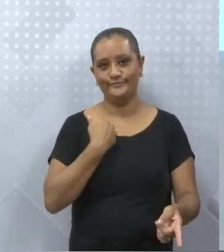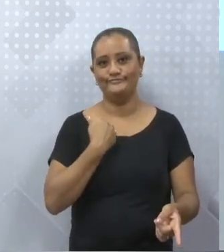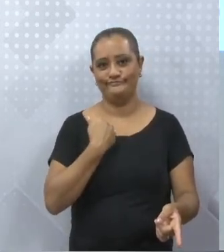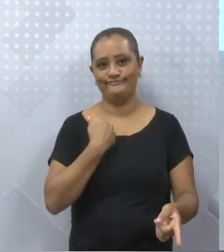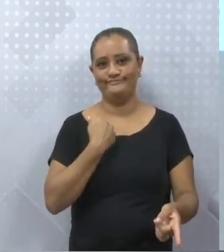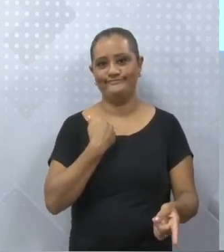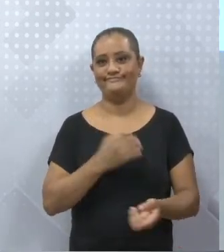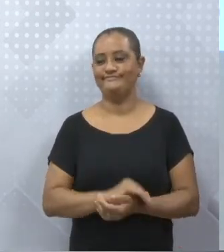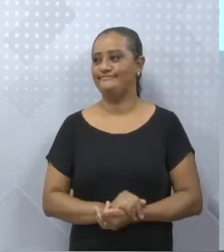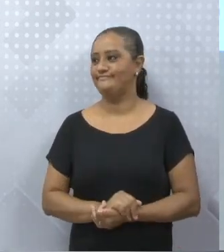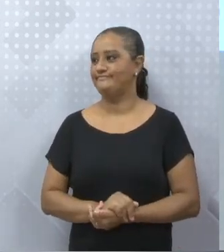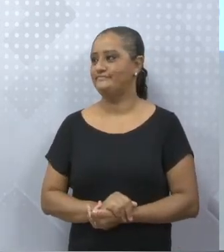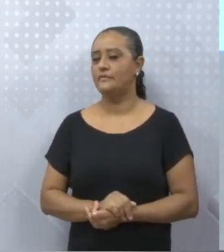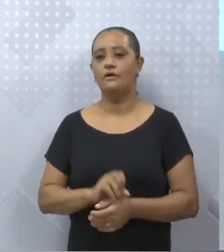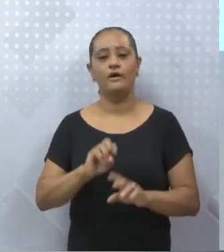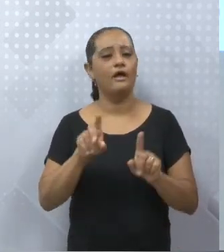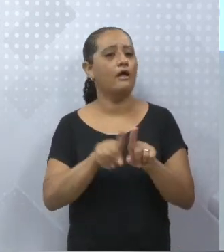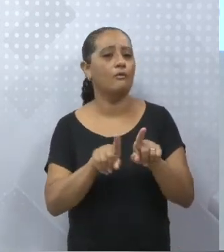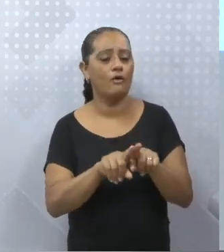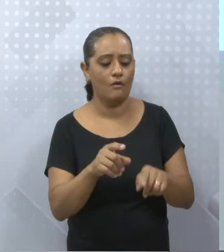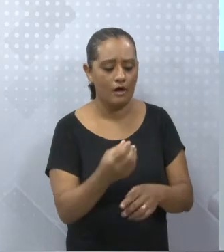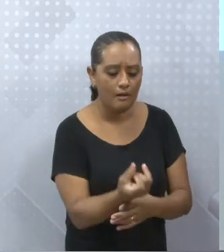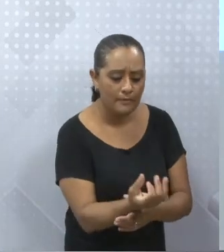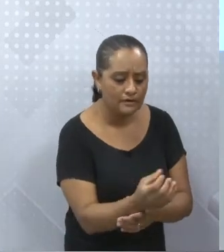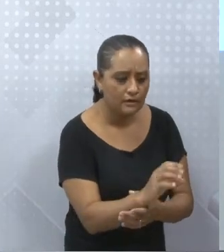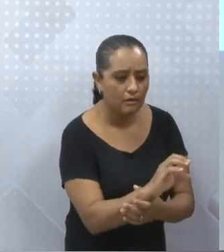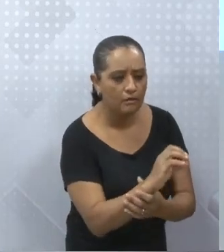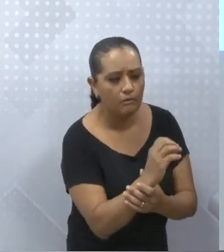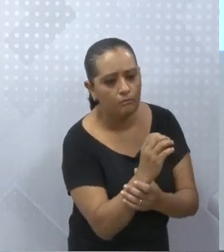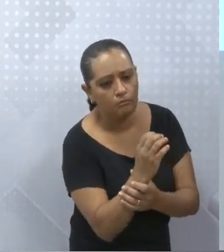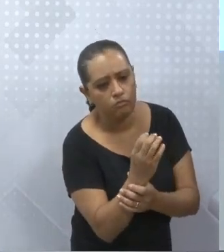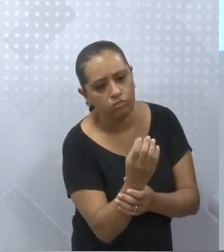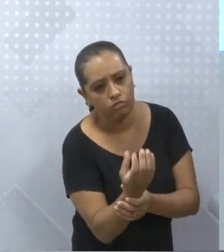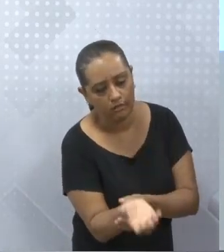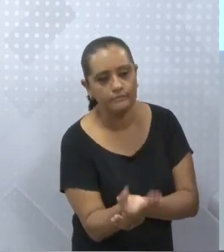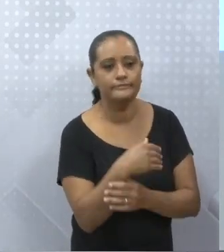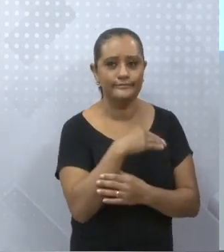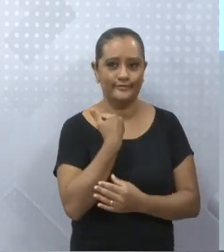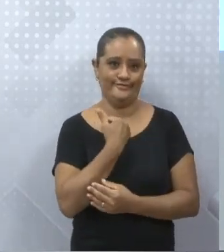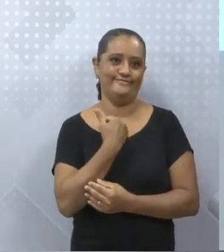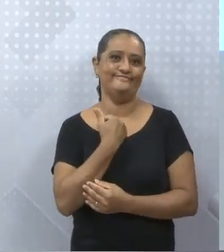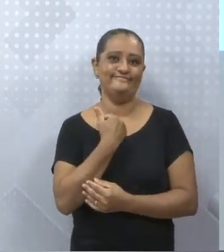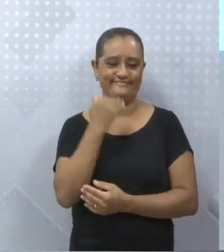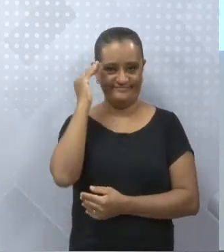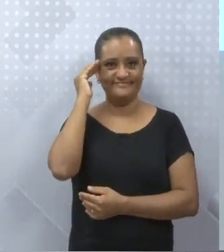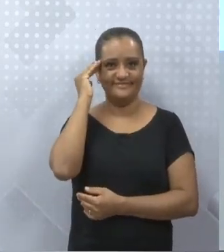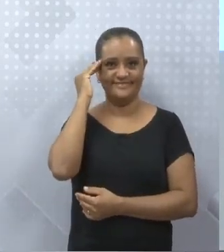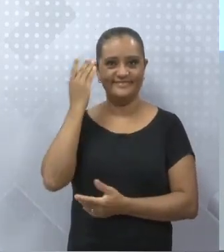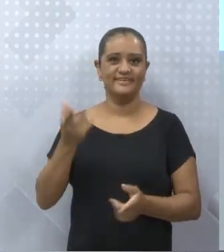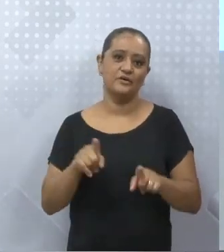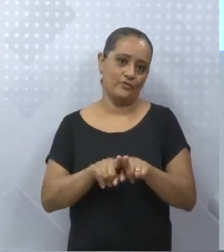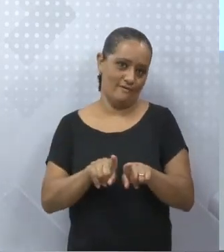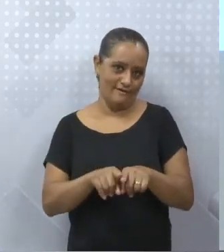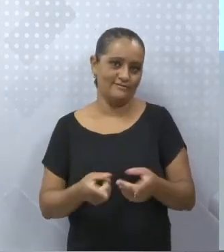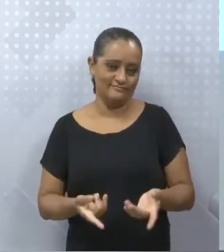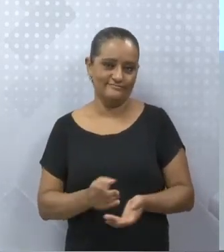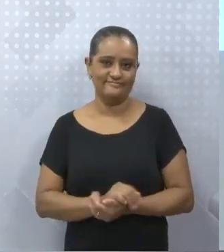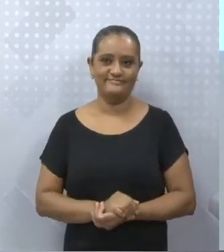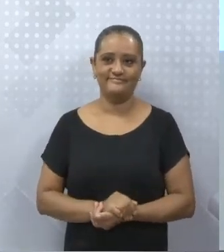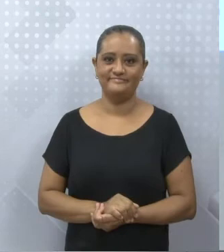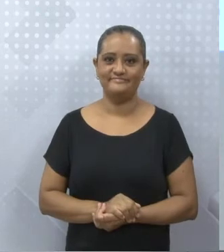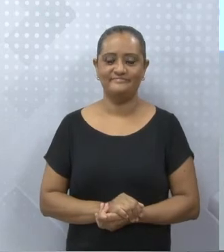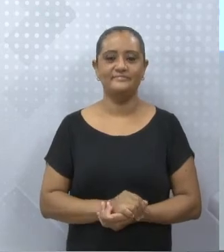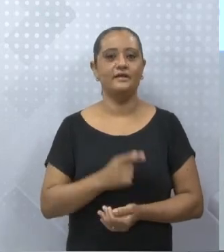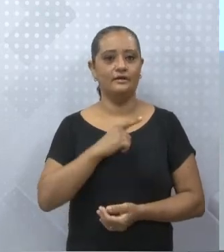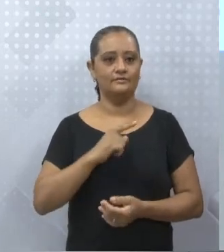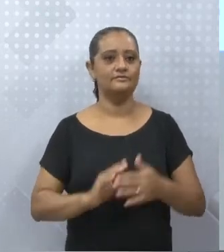pode dizer assim. A plantinha morreu ontem. Ontem é uma circunstância. Não esqueça. Uma circunstância de quê? De tempo.